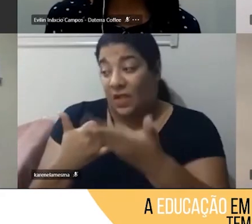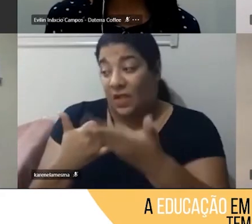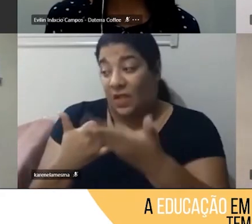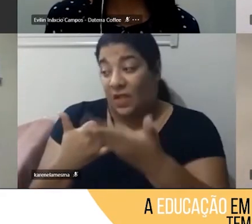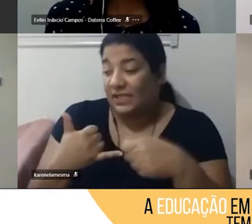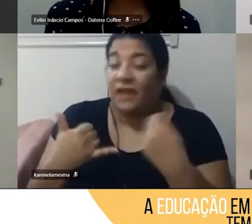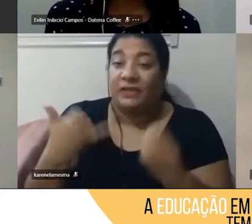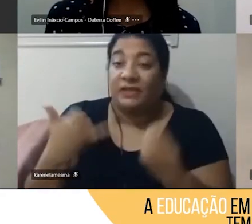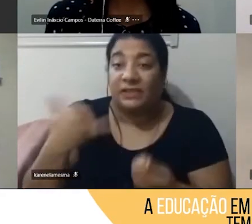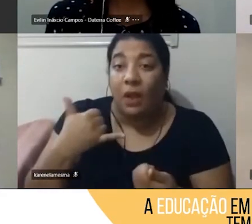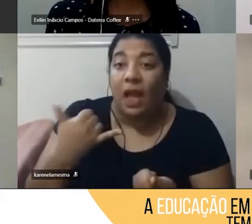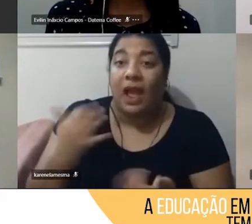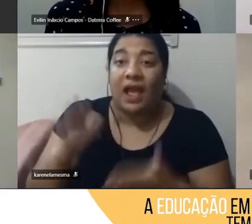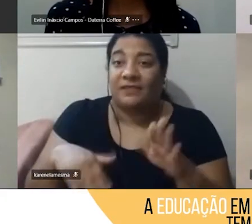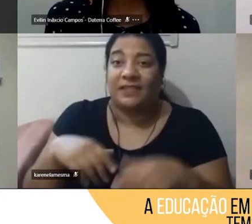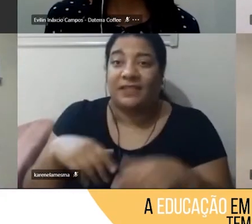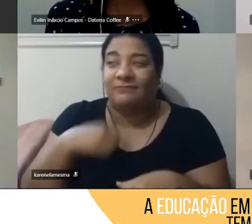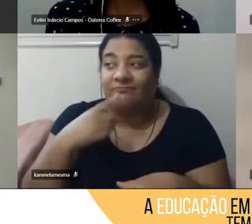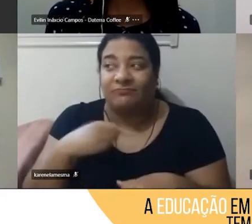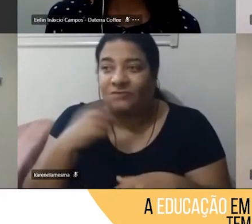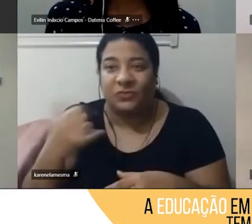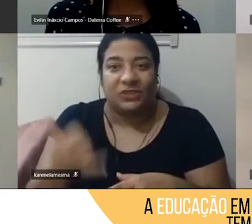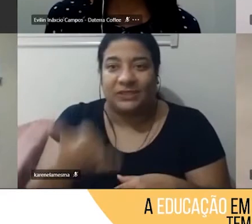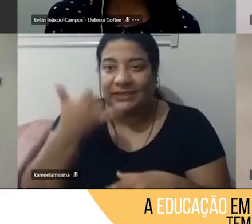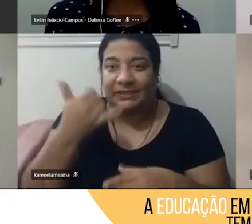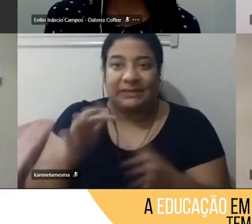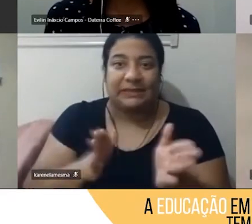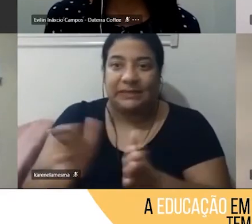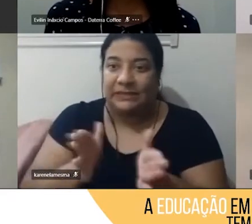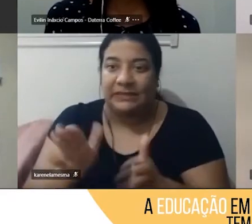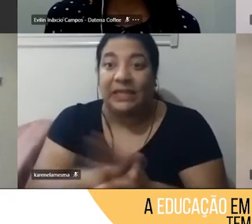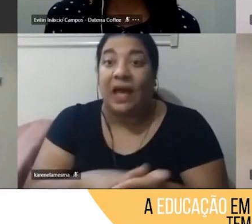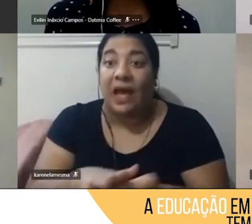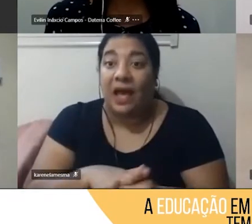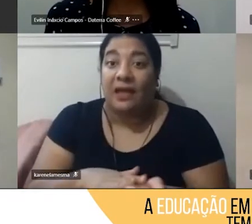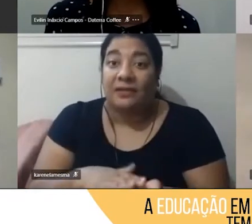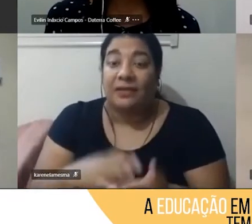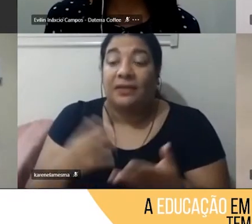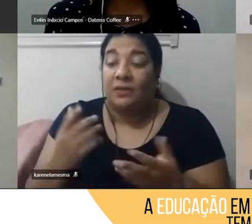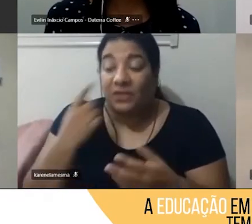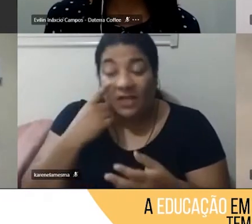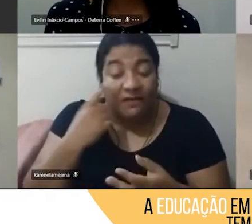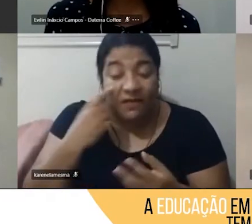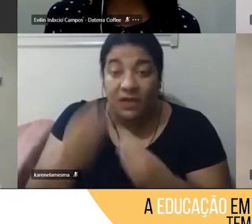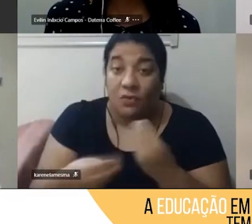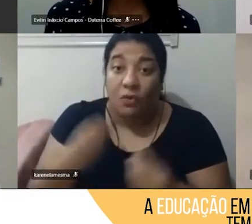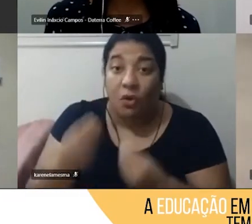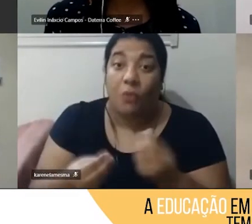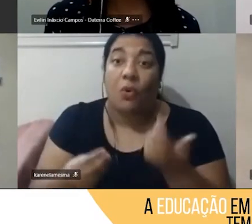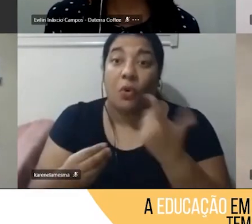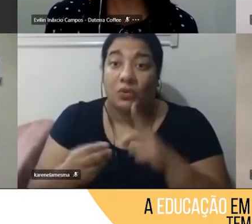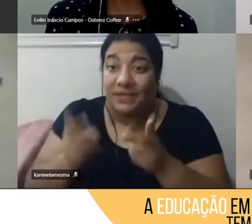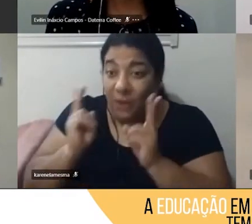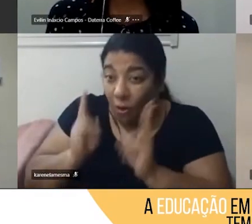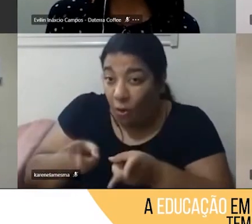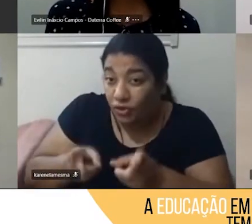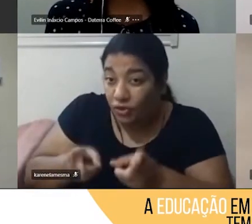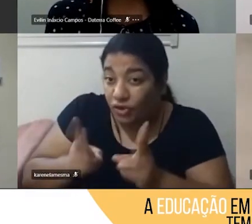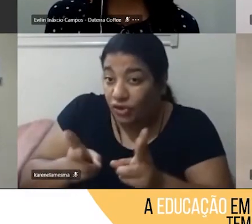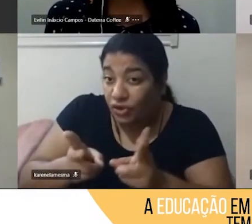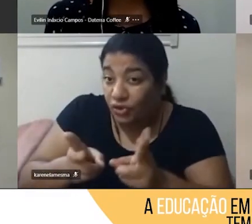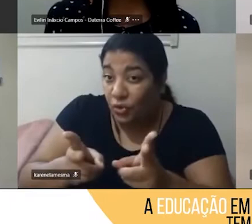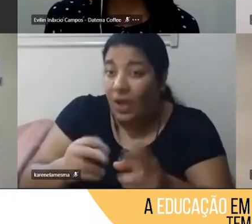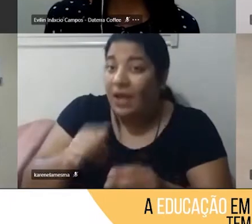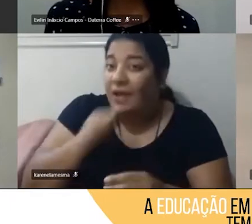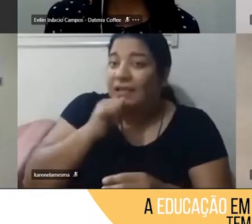acesso, né, então, a gente está administrando tudo isso, como é que a gente também mantém esse que não tem acesso,